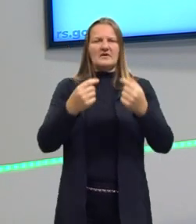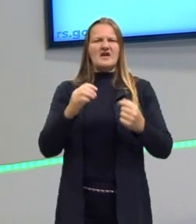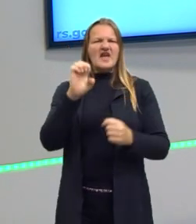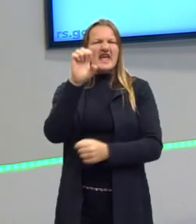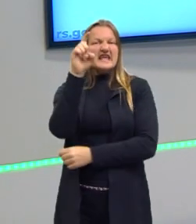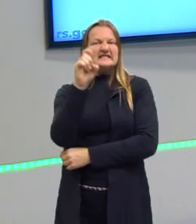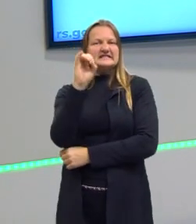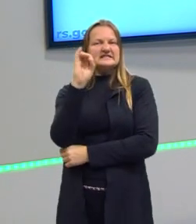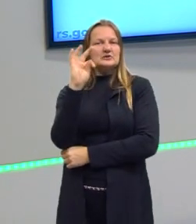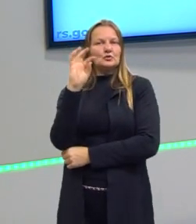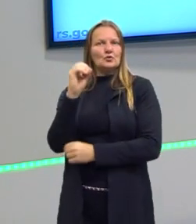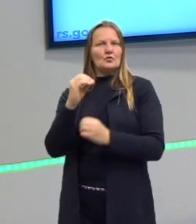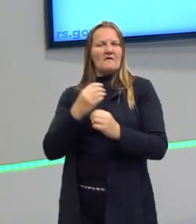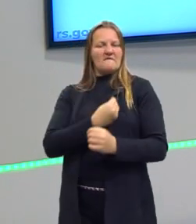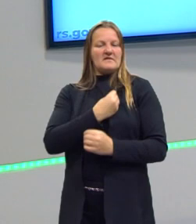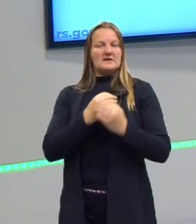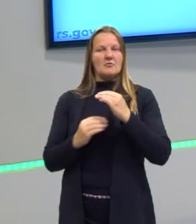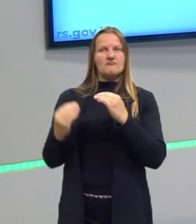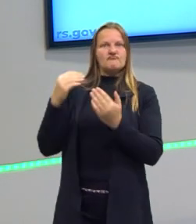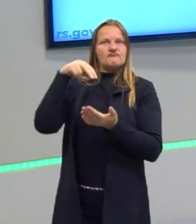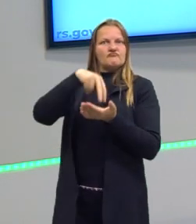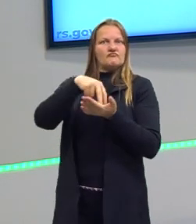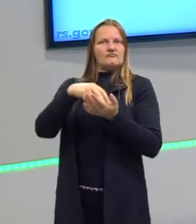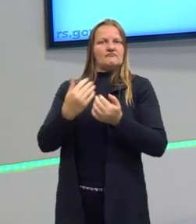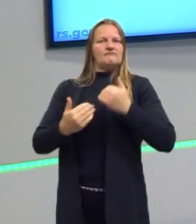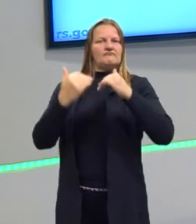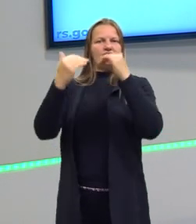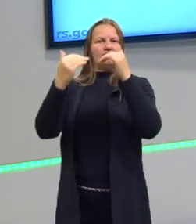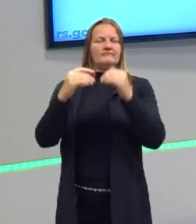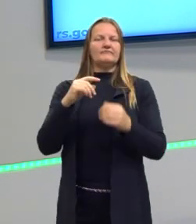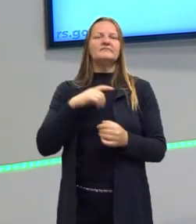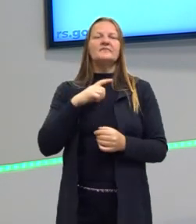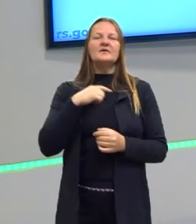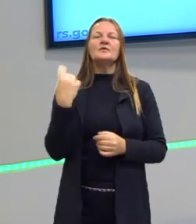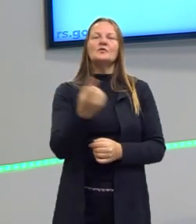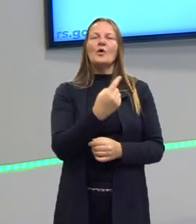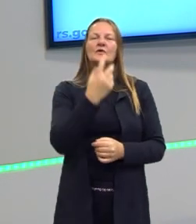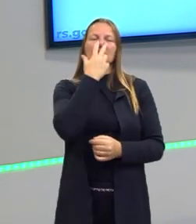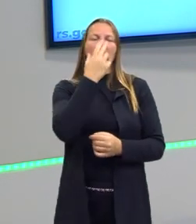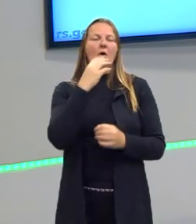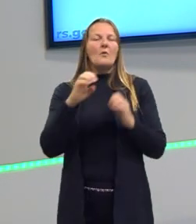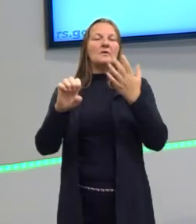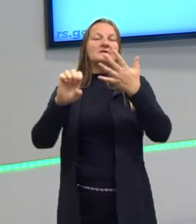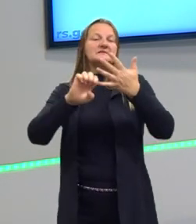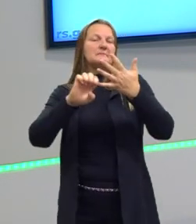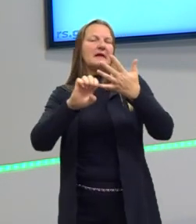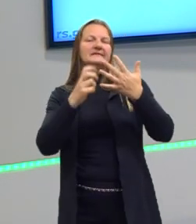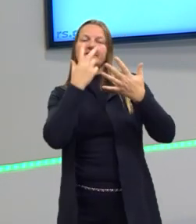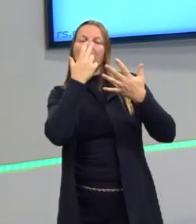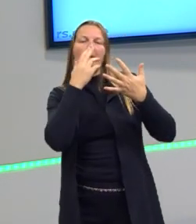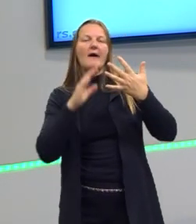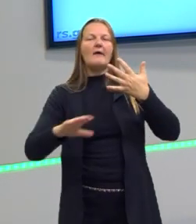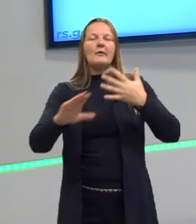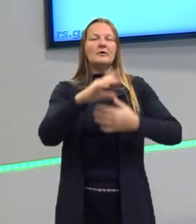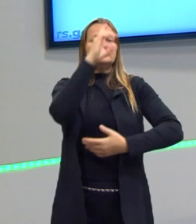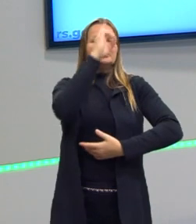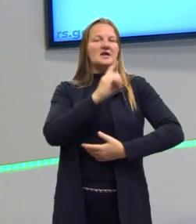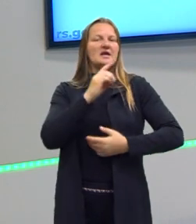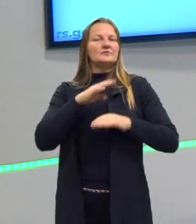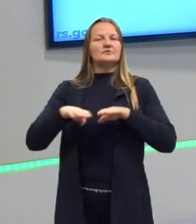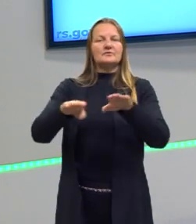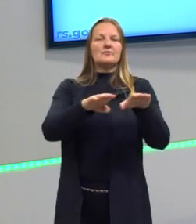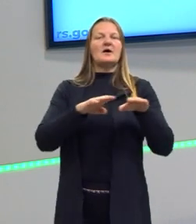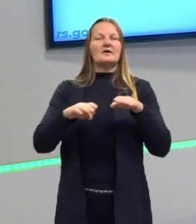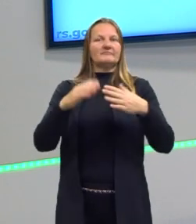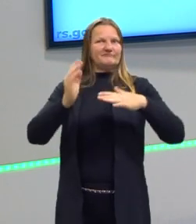As próprias orientações religiosas, políticas, somos da mesma espécie, temos os mesmos direitos, então a